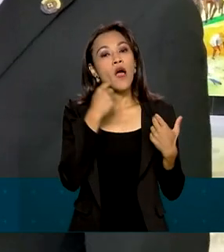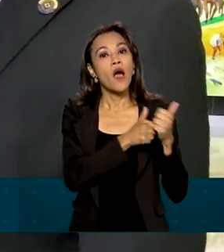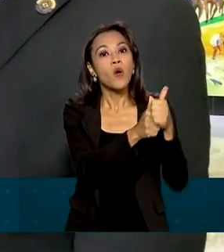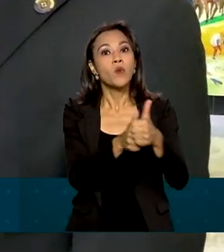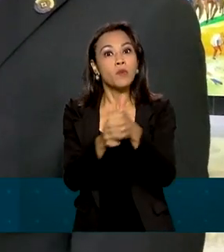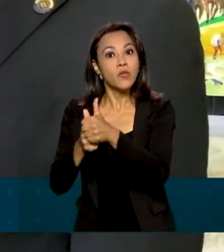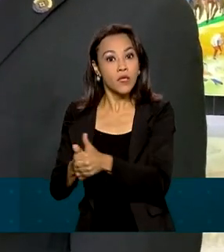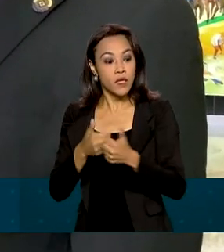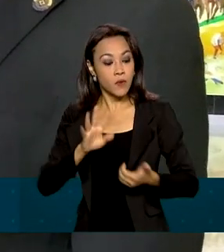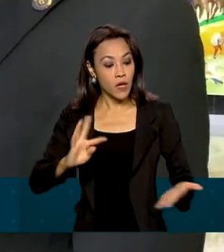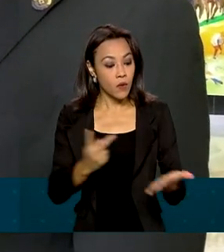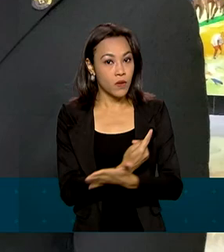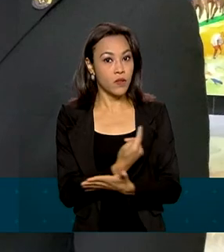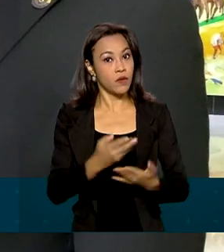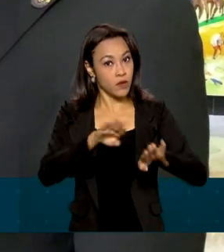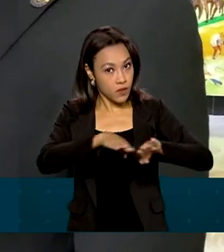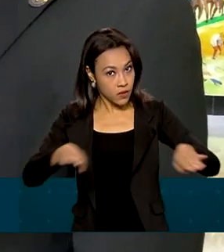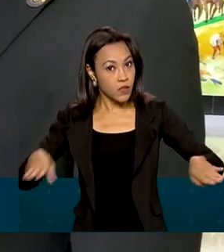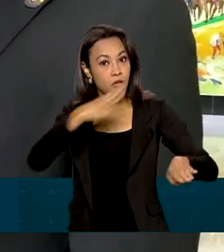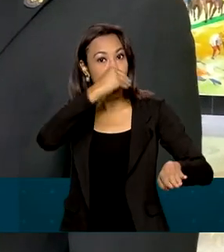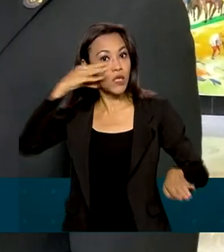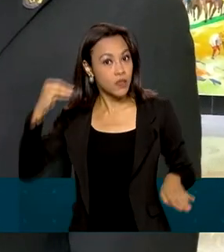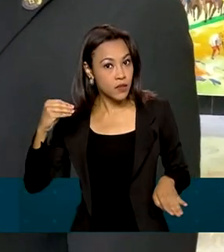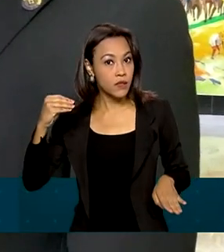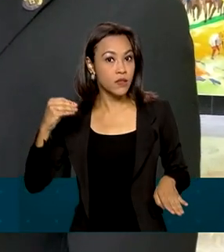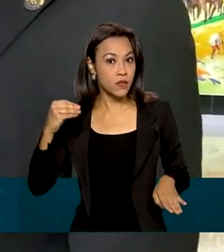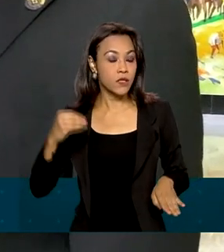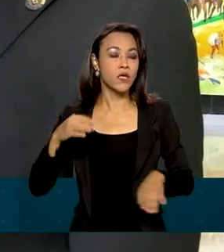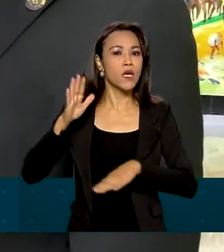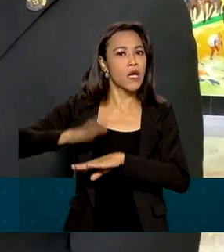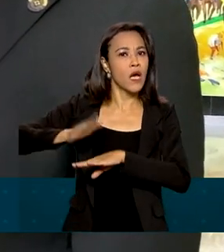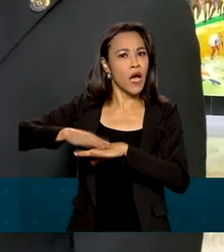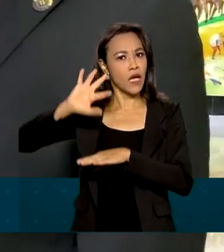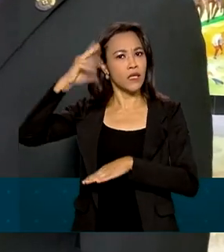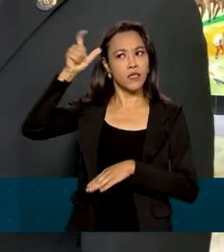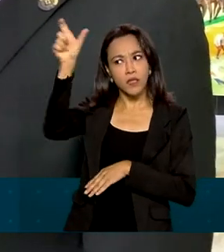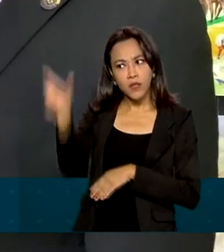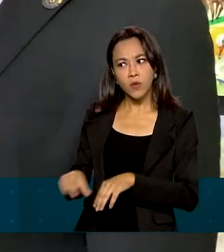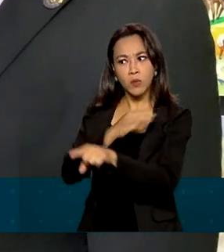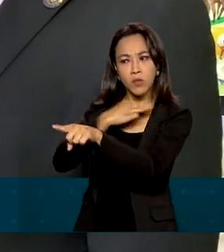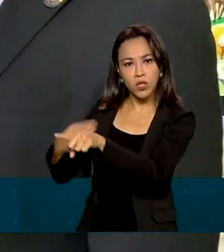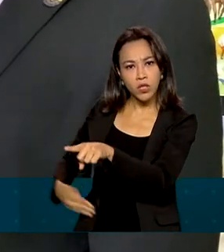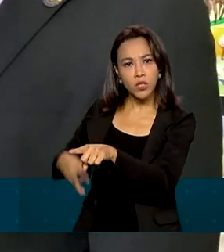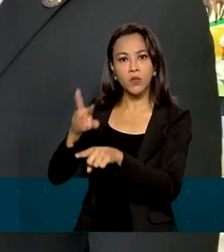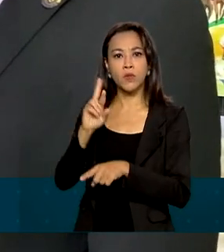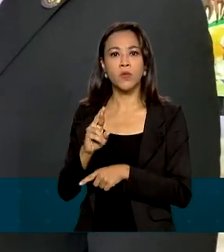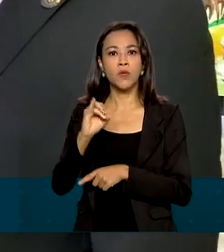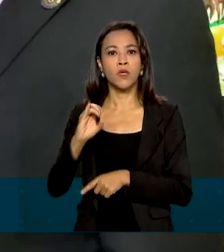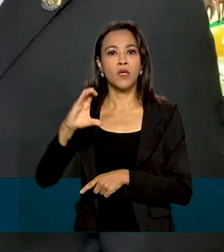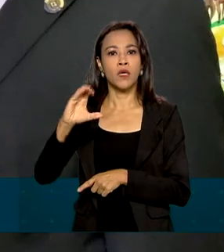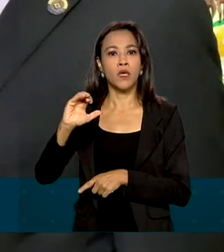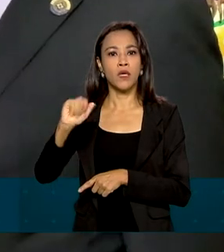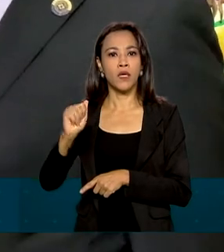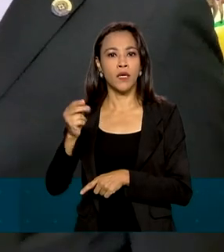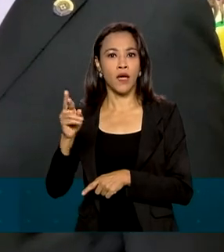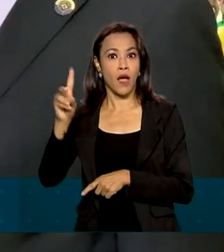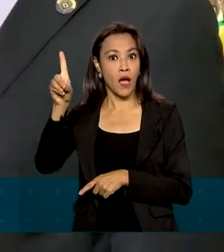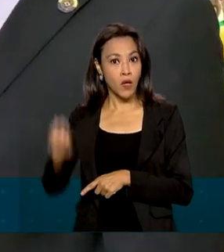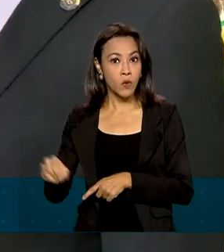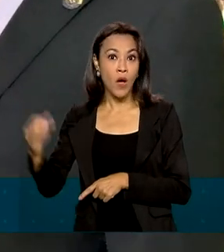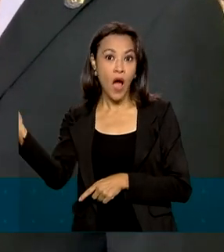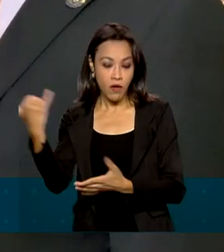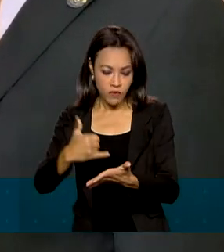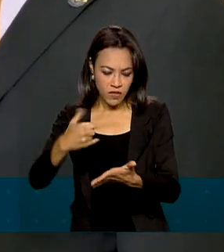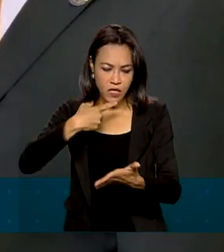das crianças e dos adolescentes. Em momento algum, a decisão do ministro Ricardo Lewandowski cita qualquer tipo de obrigatoriedade,